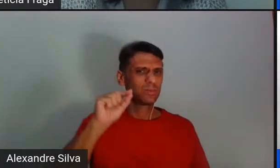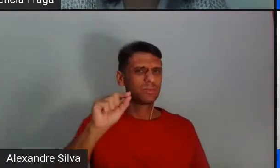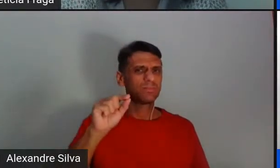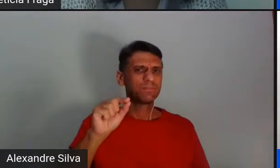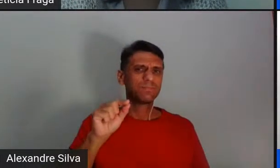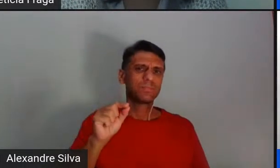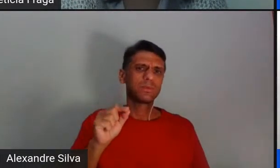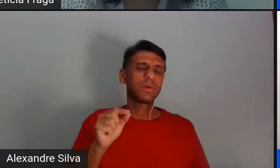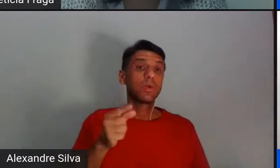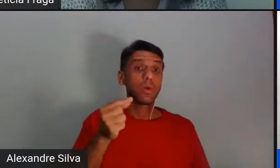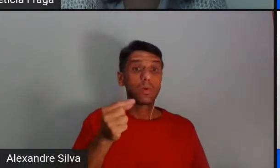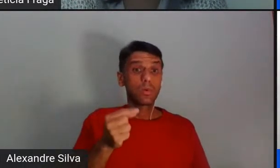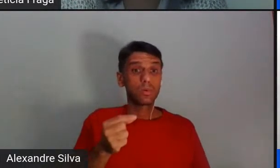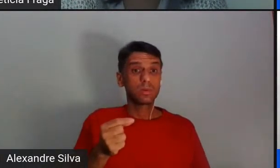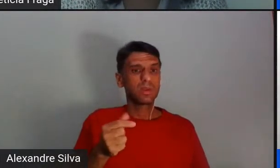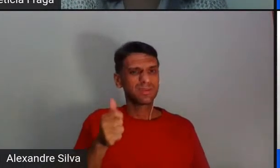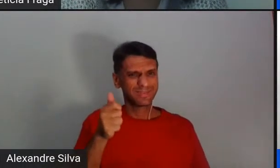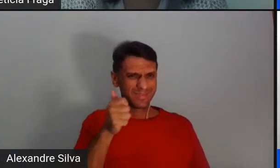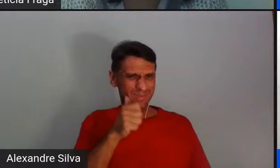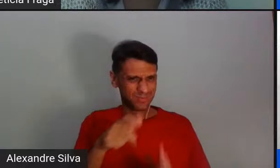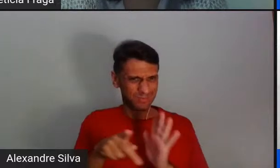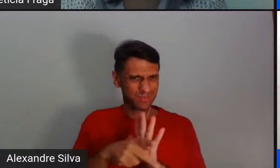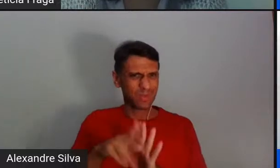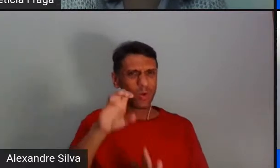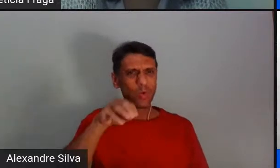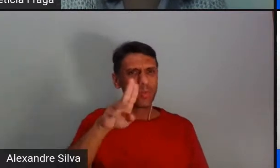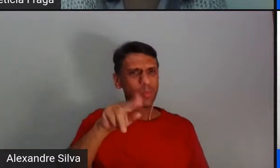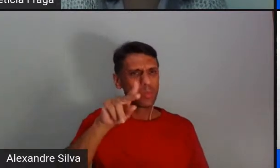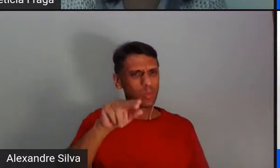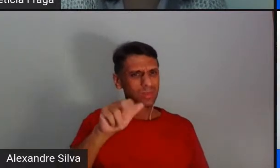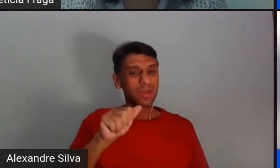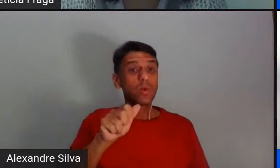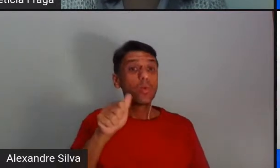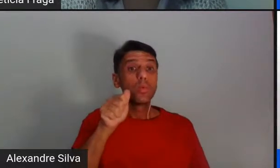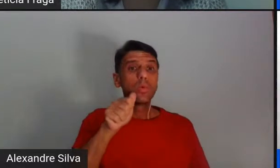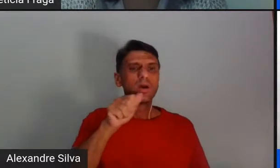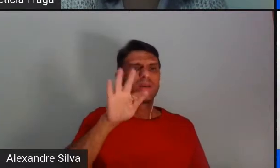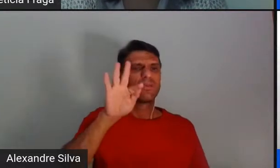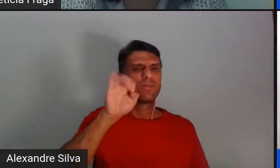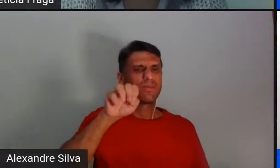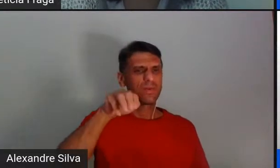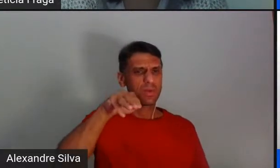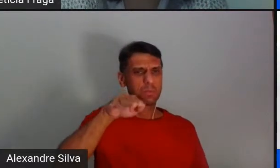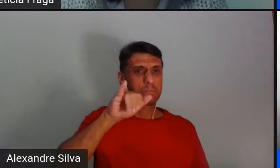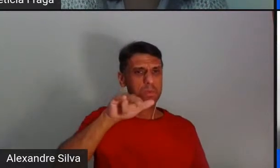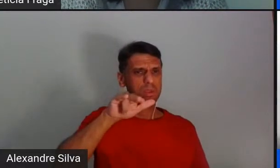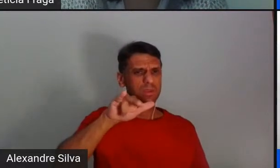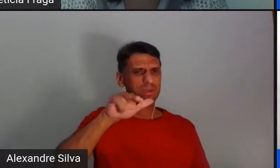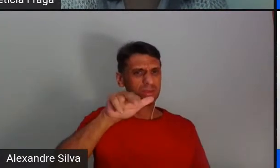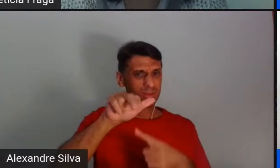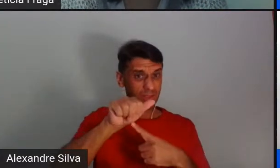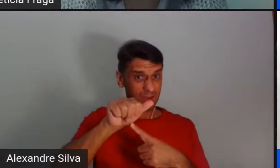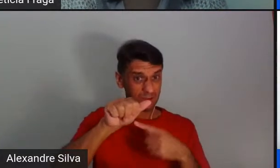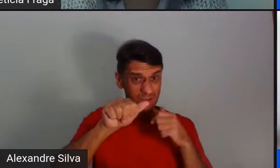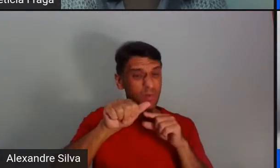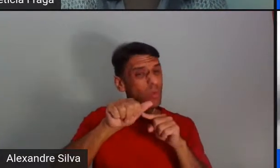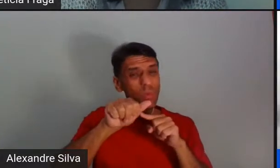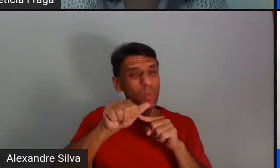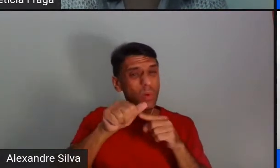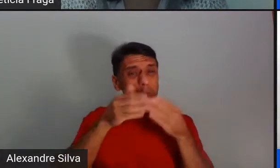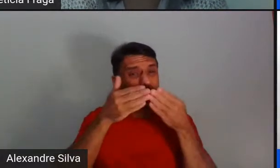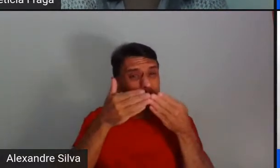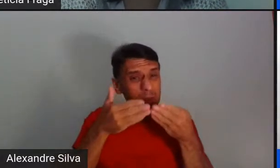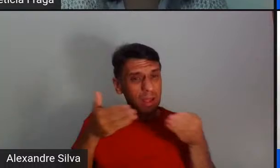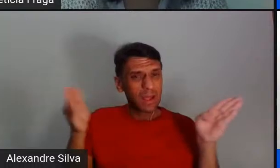comuna feminina, né? Mas esse feminino no sentido bem, acho abrangente, que eu acho que é mais